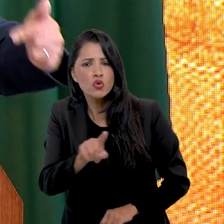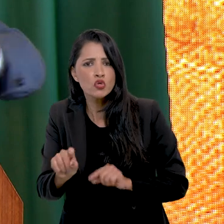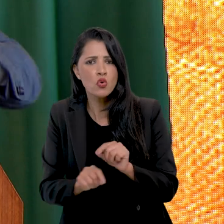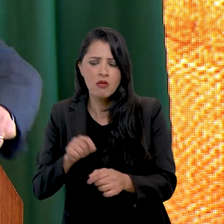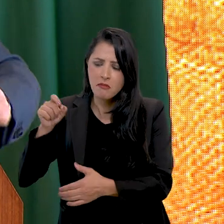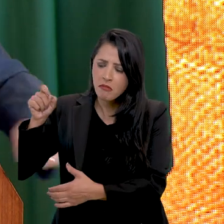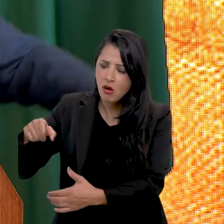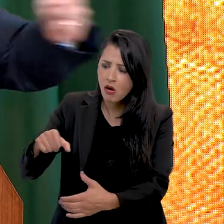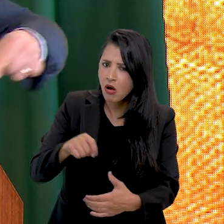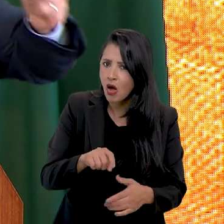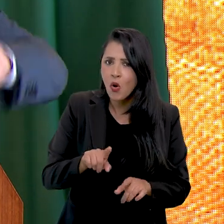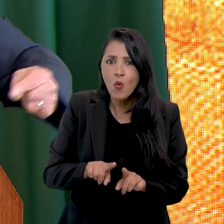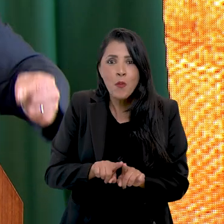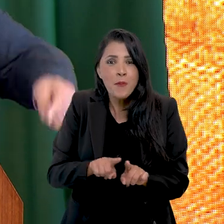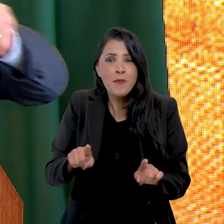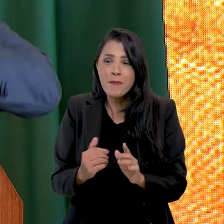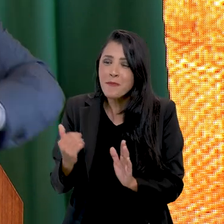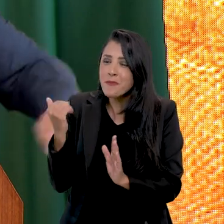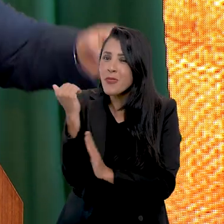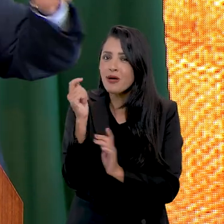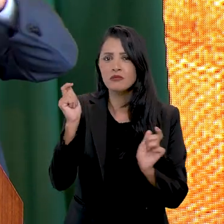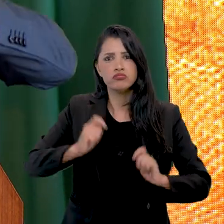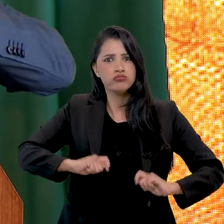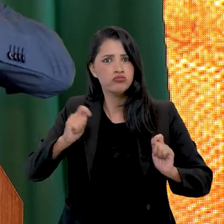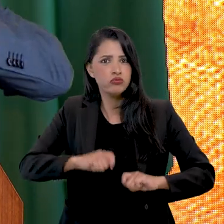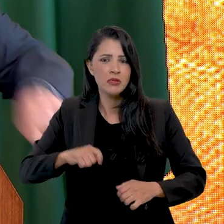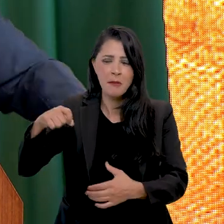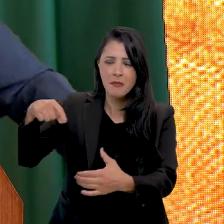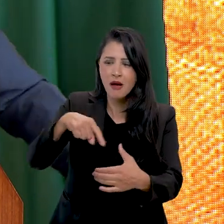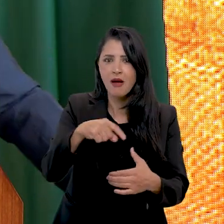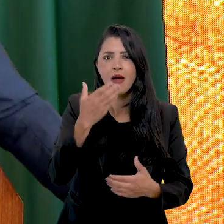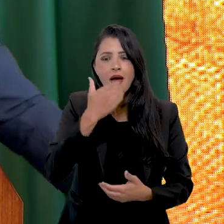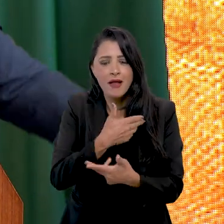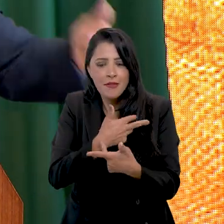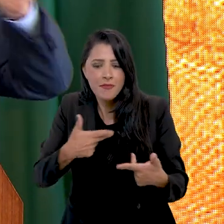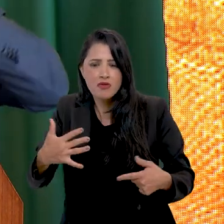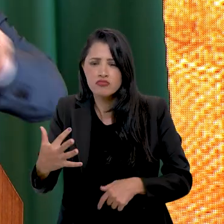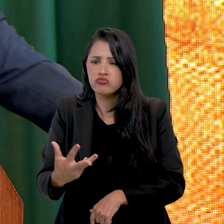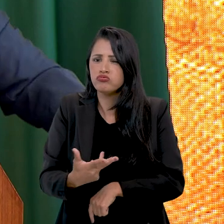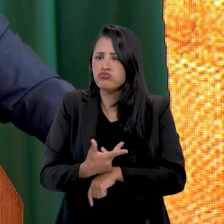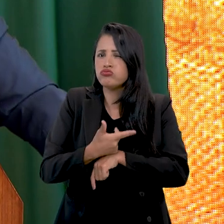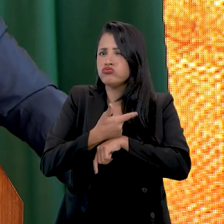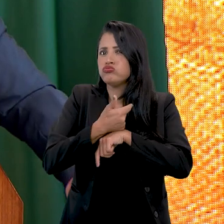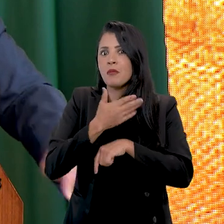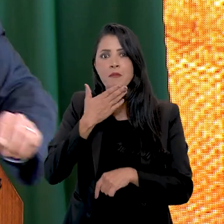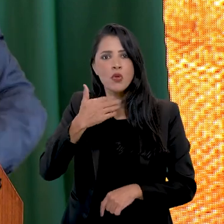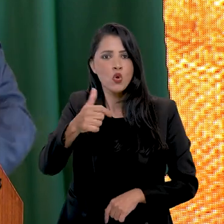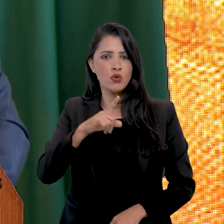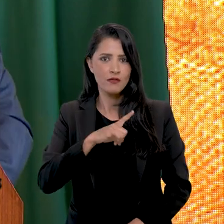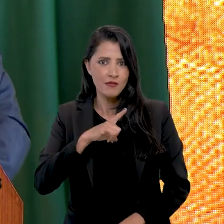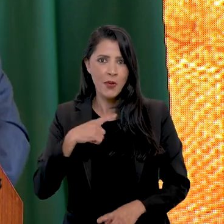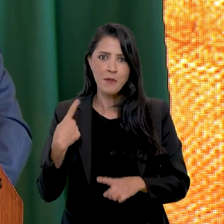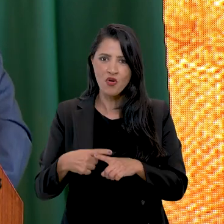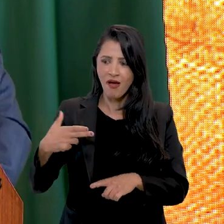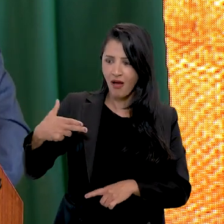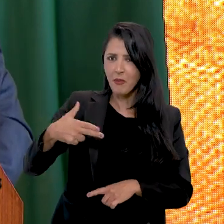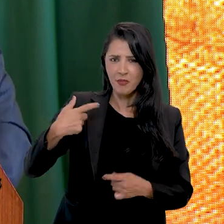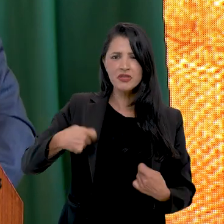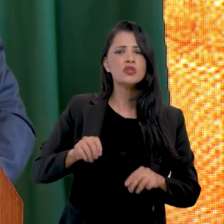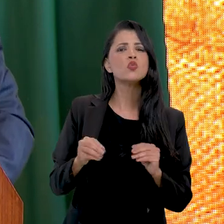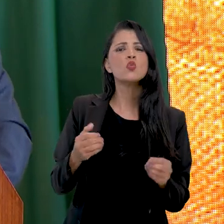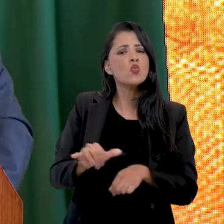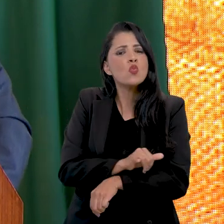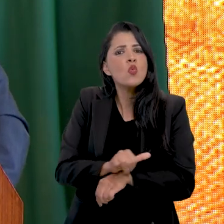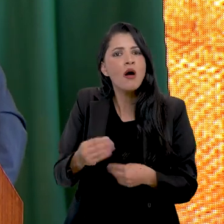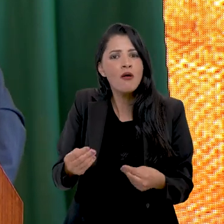que vocês produzam o máximo que vocês puderem produzir de alimento, da maior qualidade, porque a grande arma que